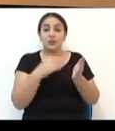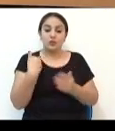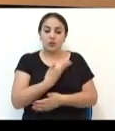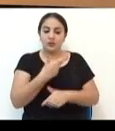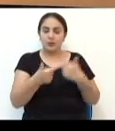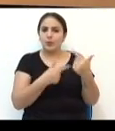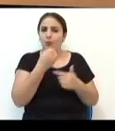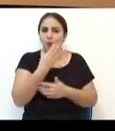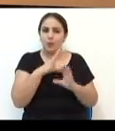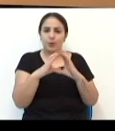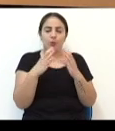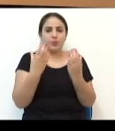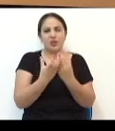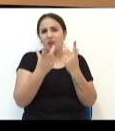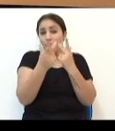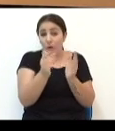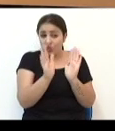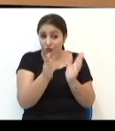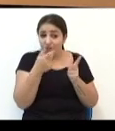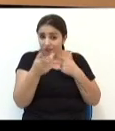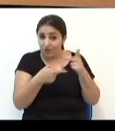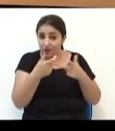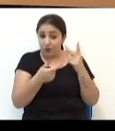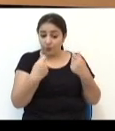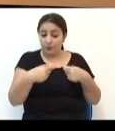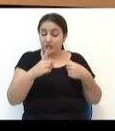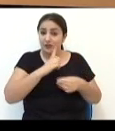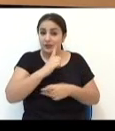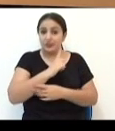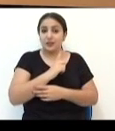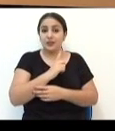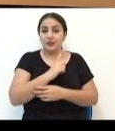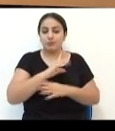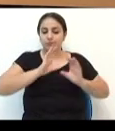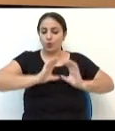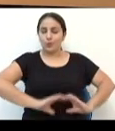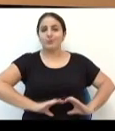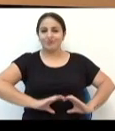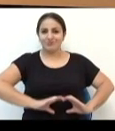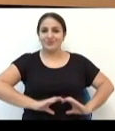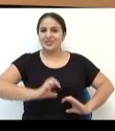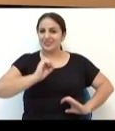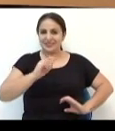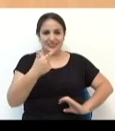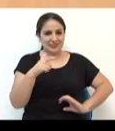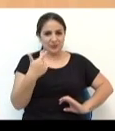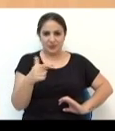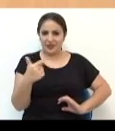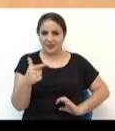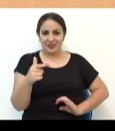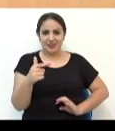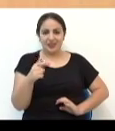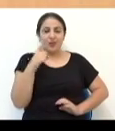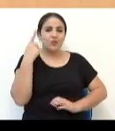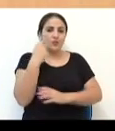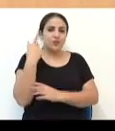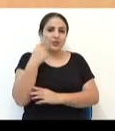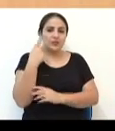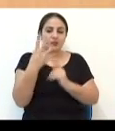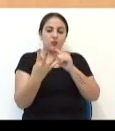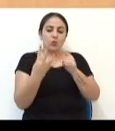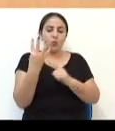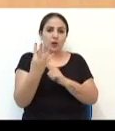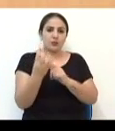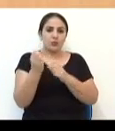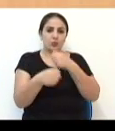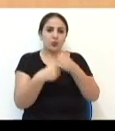bem pra comunidade. Mas, que nem eu te digo, eu tenho que ter, eu tenho que ter posição. Ou não ter posição, é um vereador de